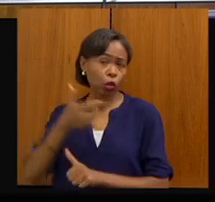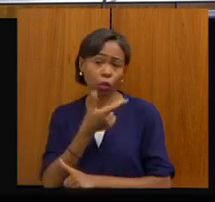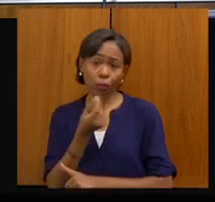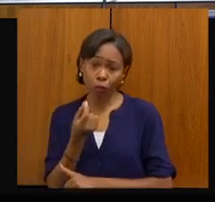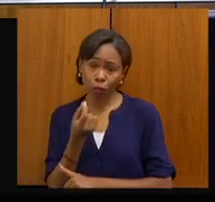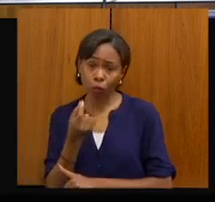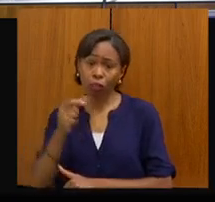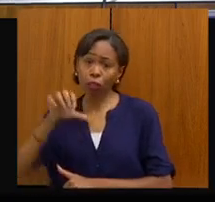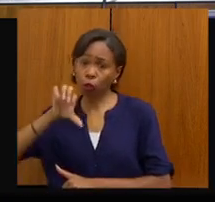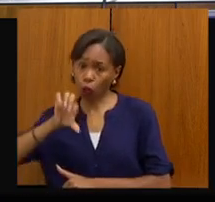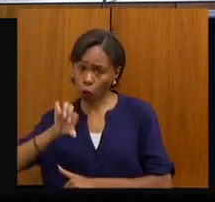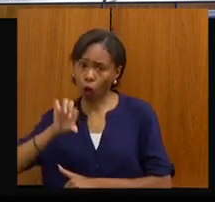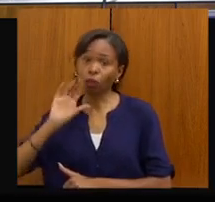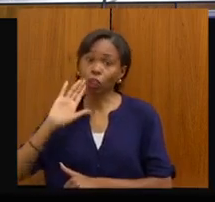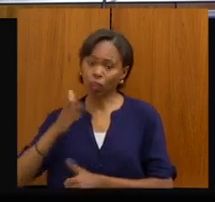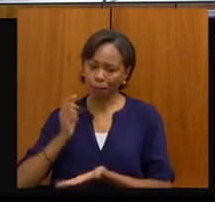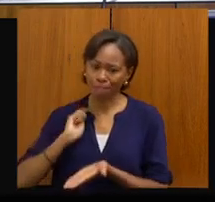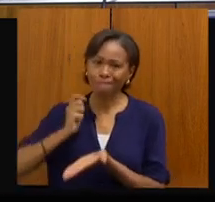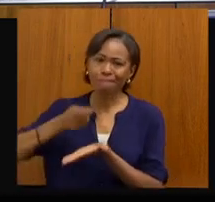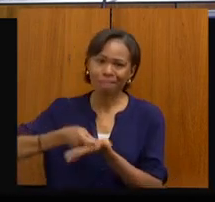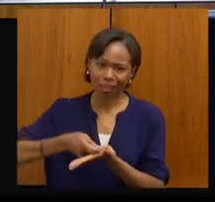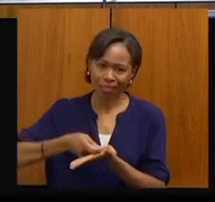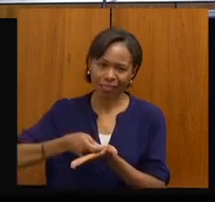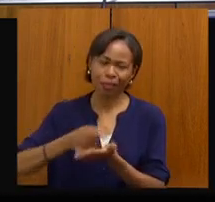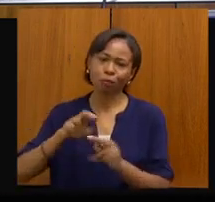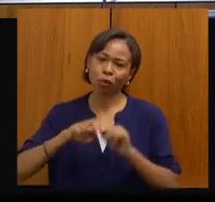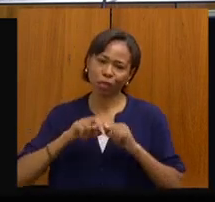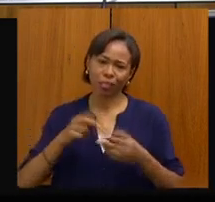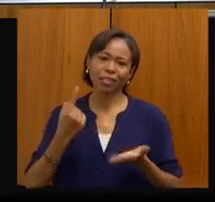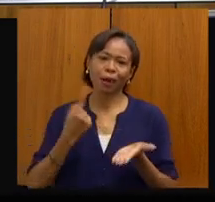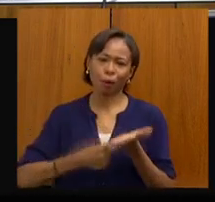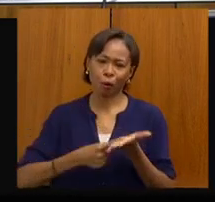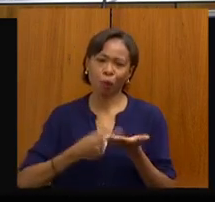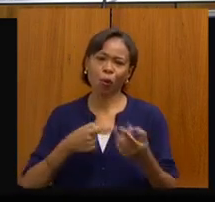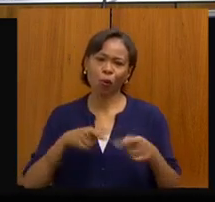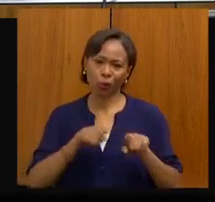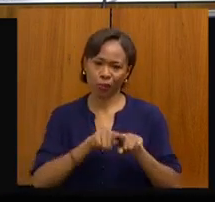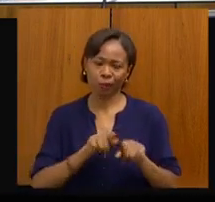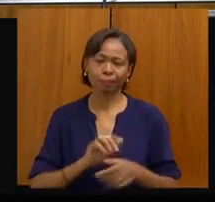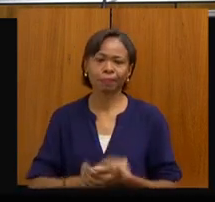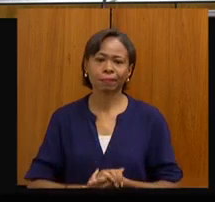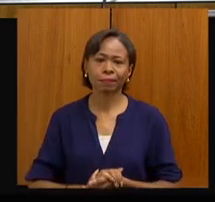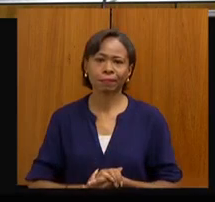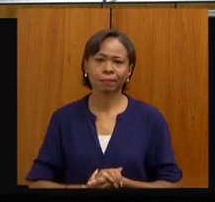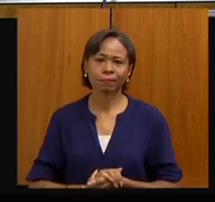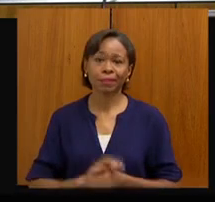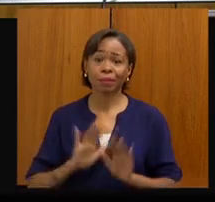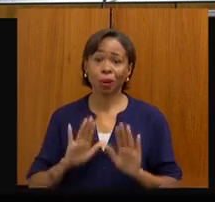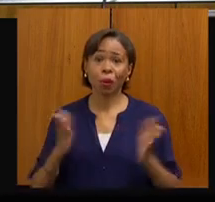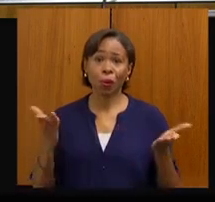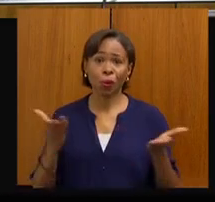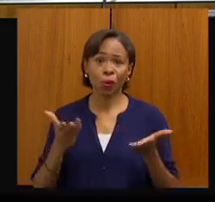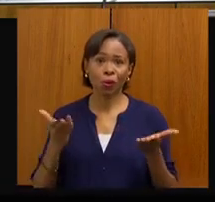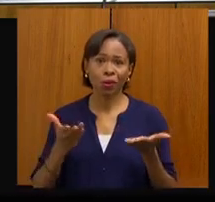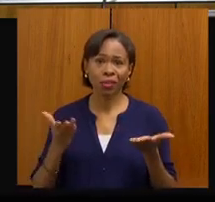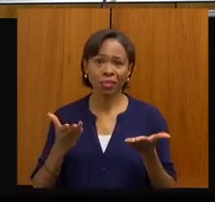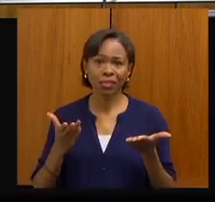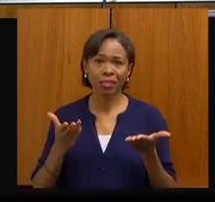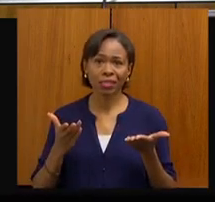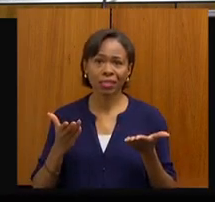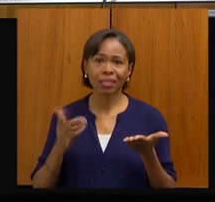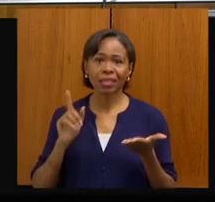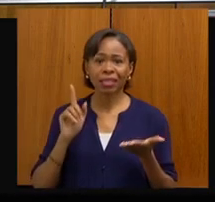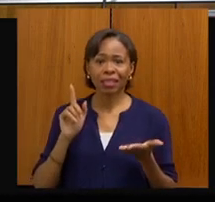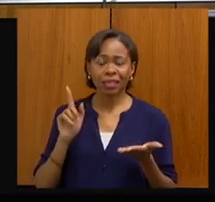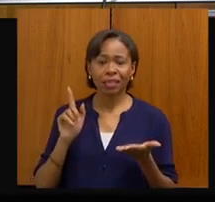com esse acordo. Pode passar. Então, mais sobre o tema de hoje. Pode passar. Alguns